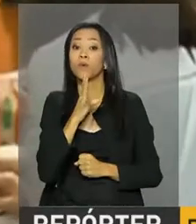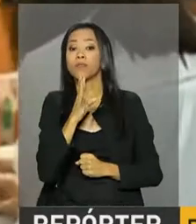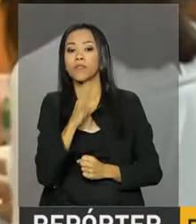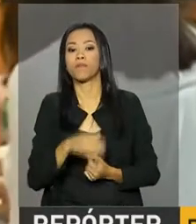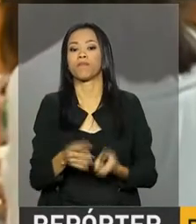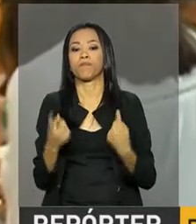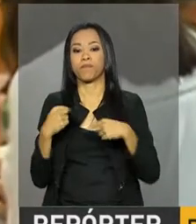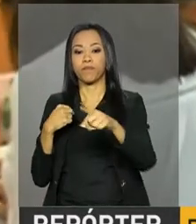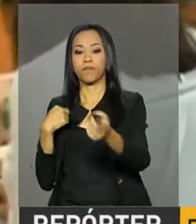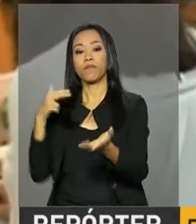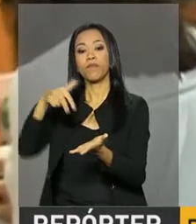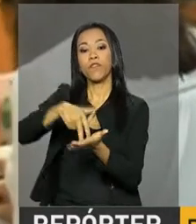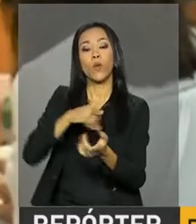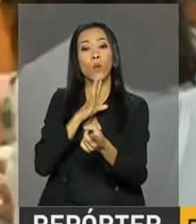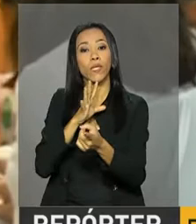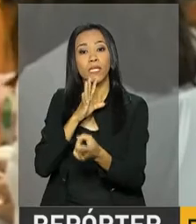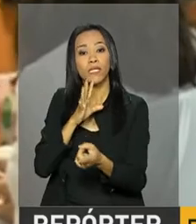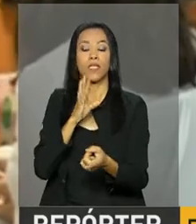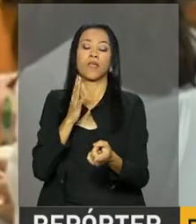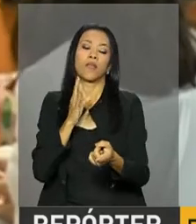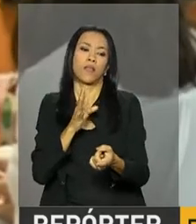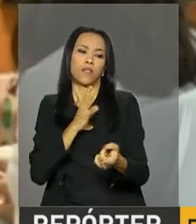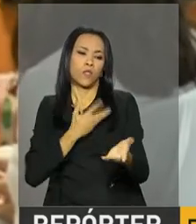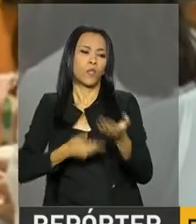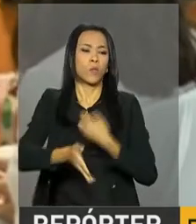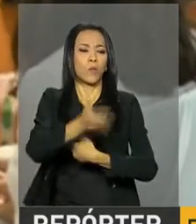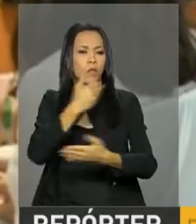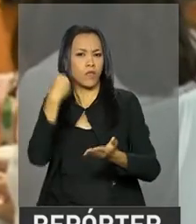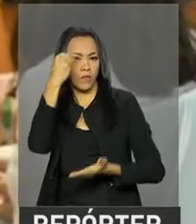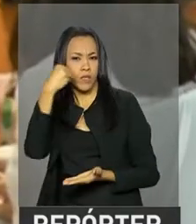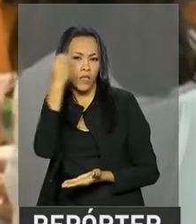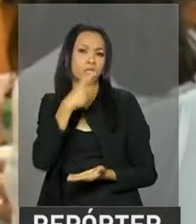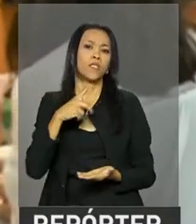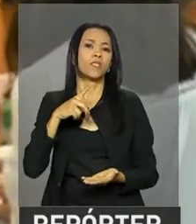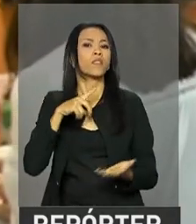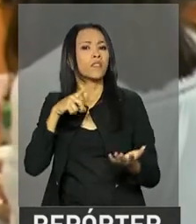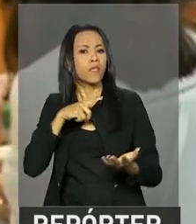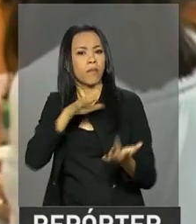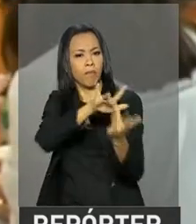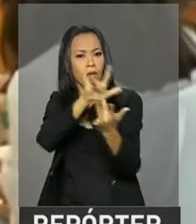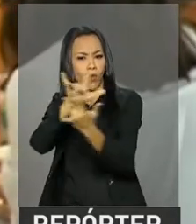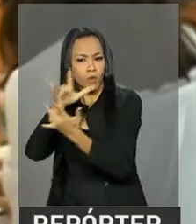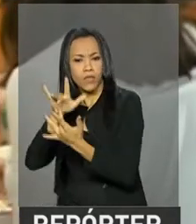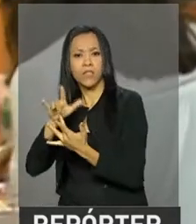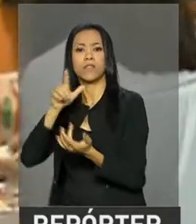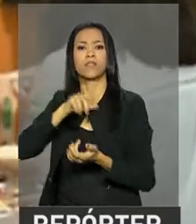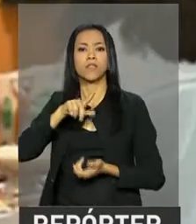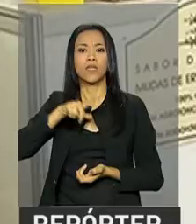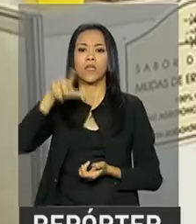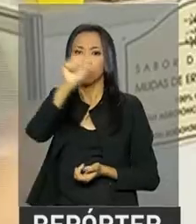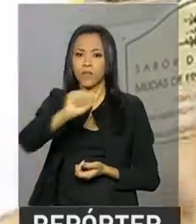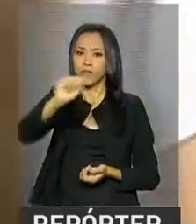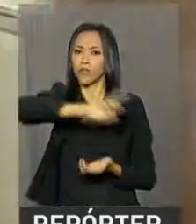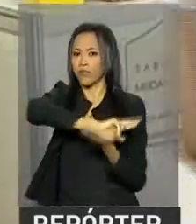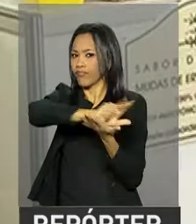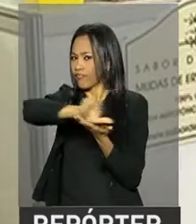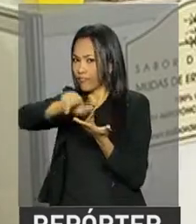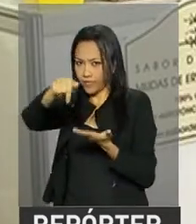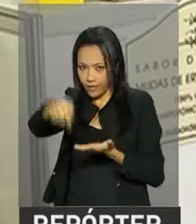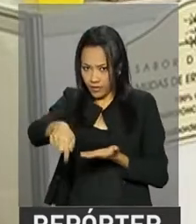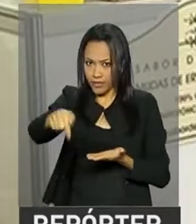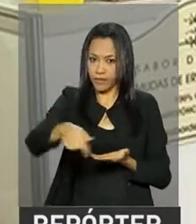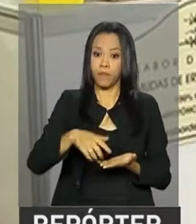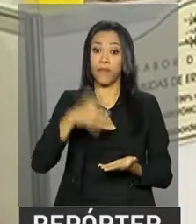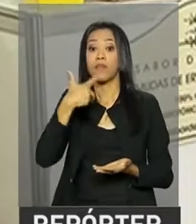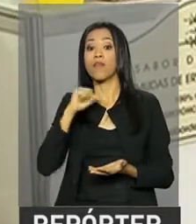sobre a área, sobre o setor, tocar experiências, que aqui a gente encontra muitos agricultores, associações de agricultores de orgânicos. Além de aprendizado,